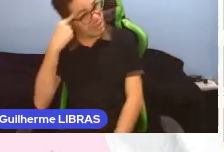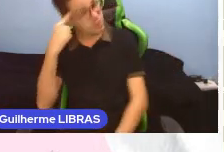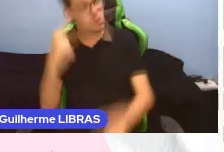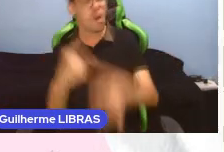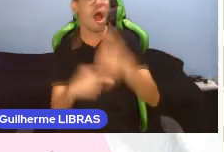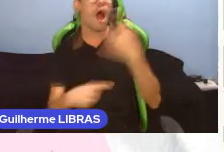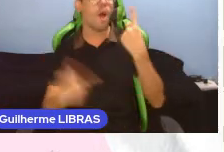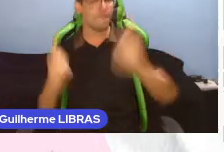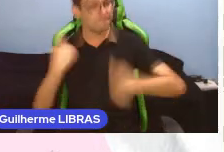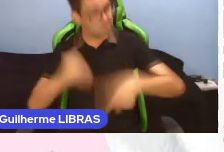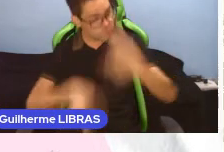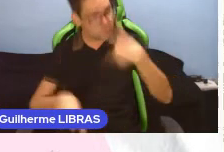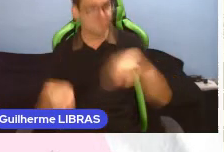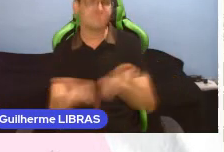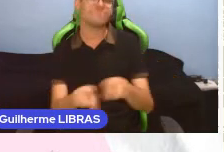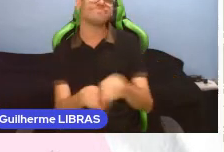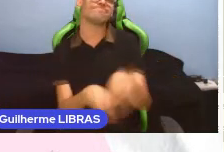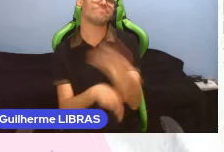sensorial.